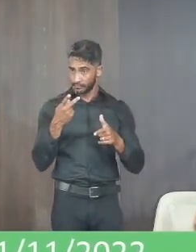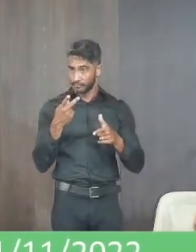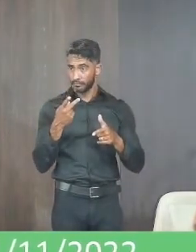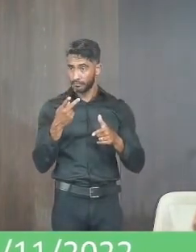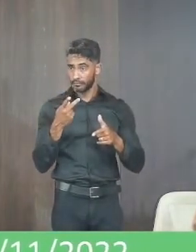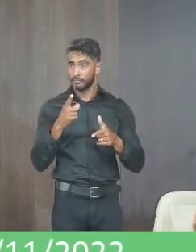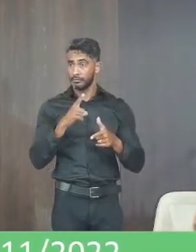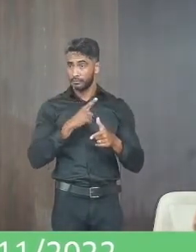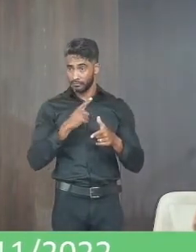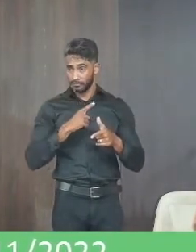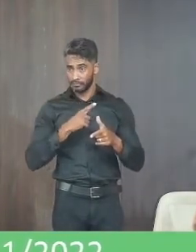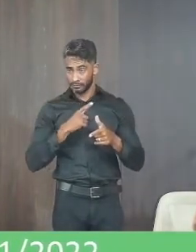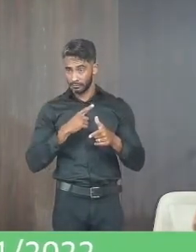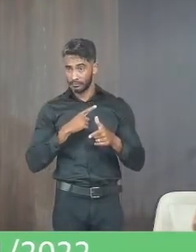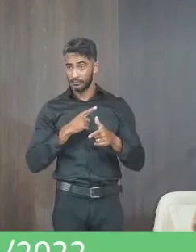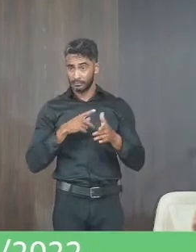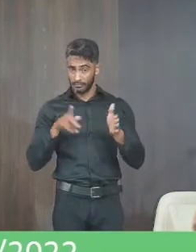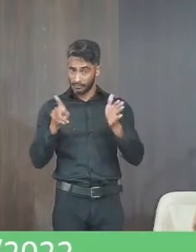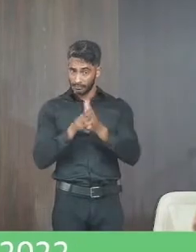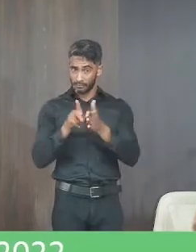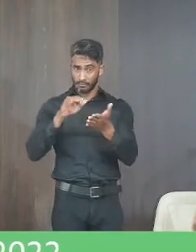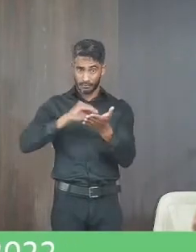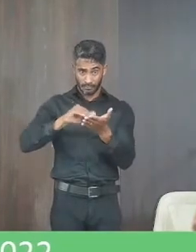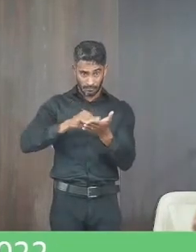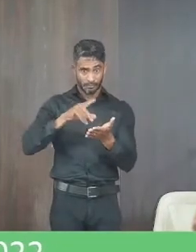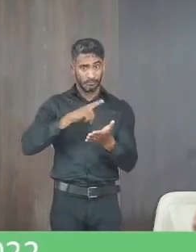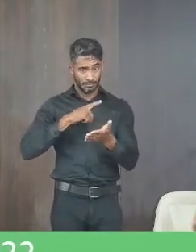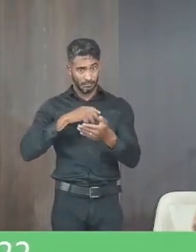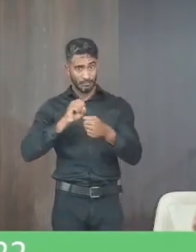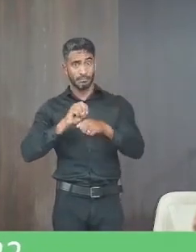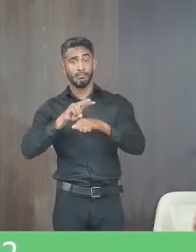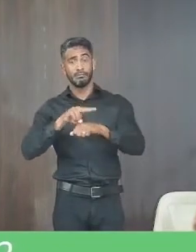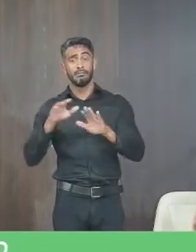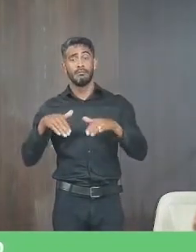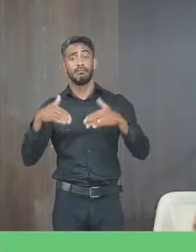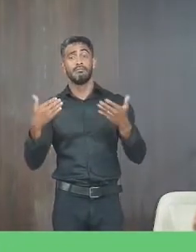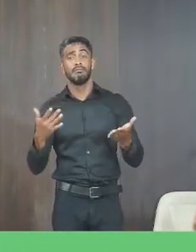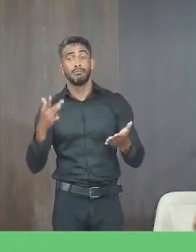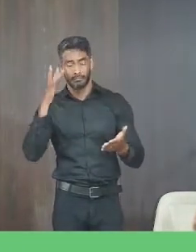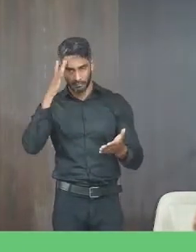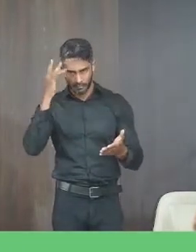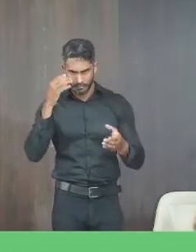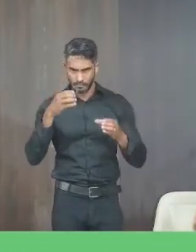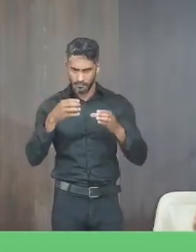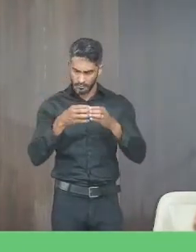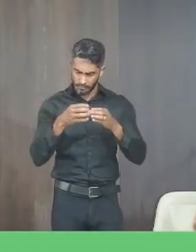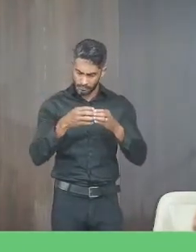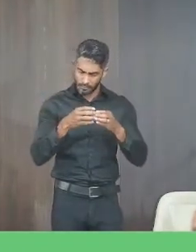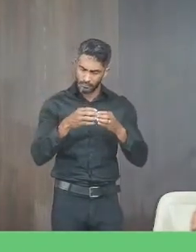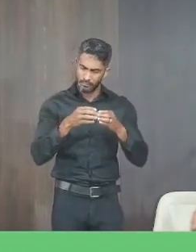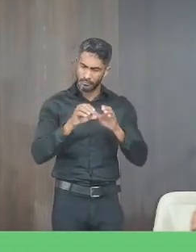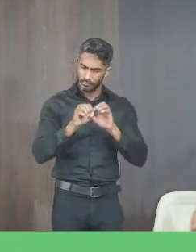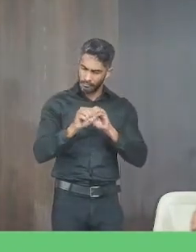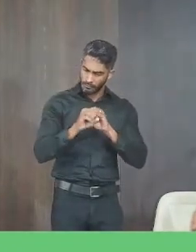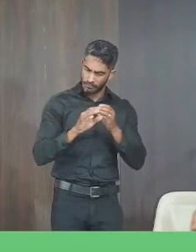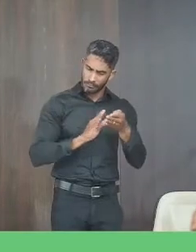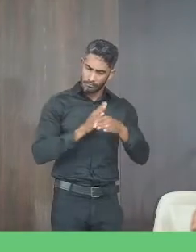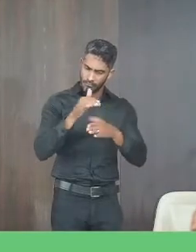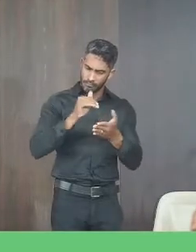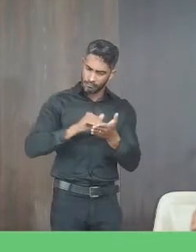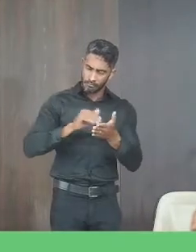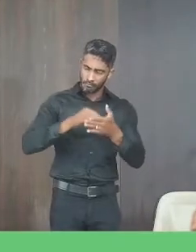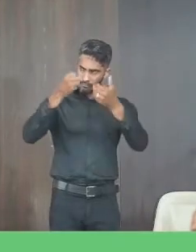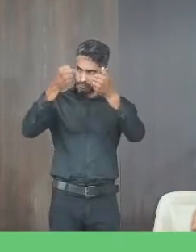já está resolvido se a própria secretária falou que tem a vaga mas amanhã mesmo a comissão de educação vai estar procurando a secretária para